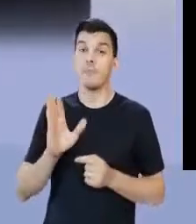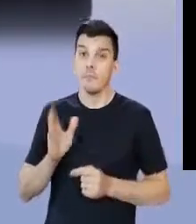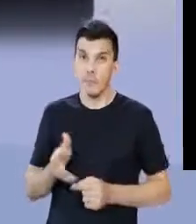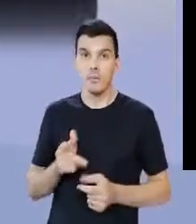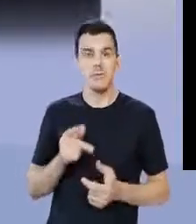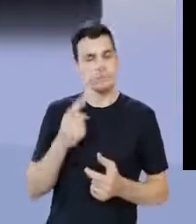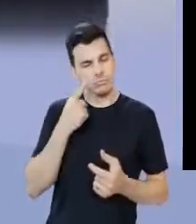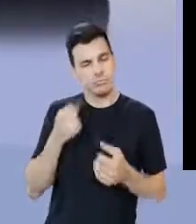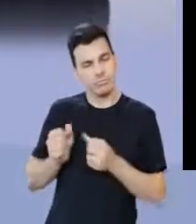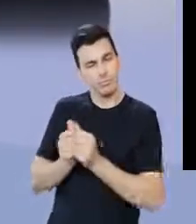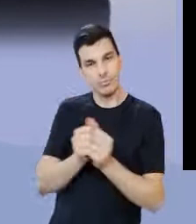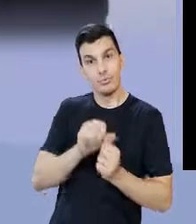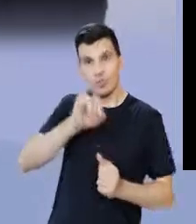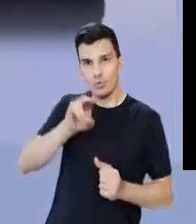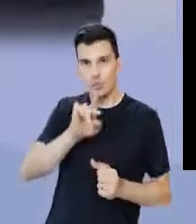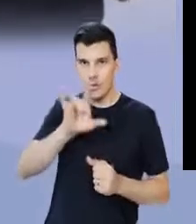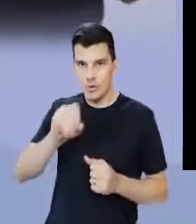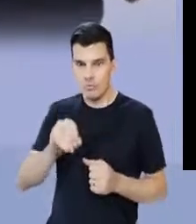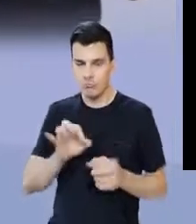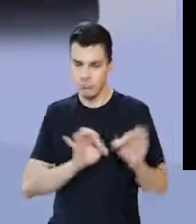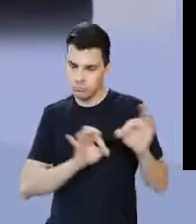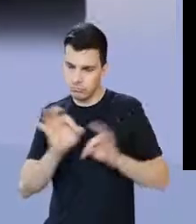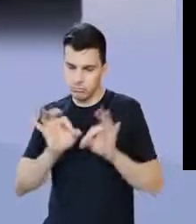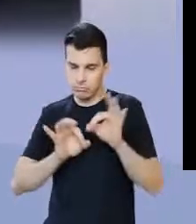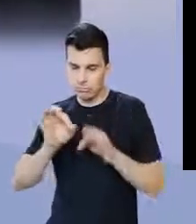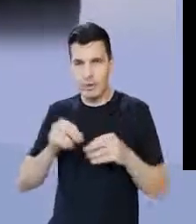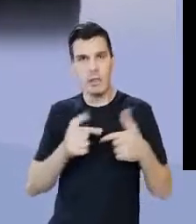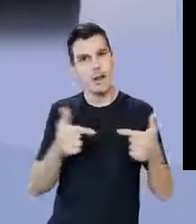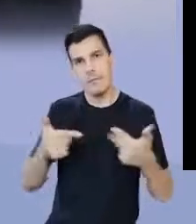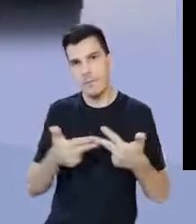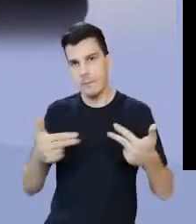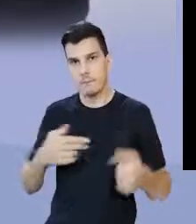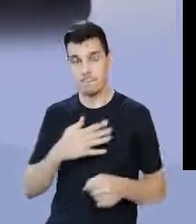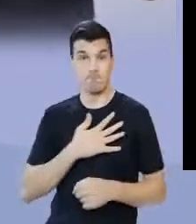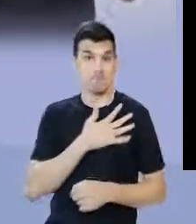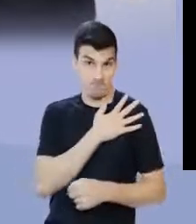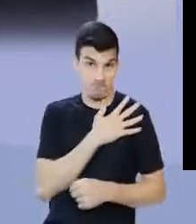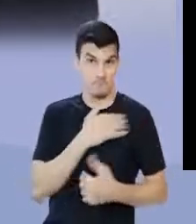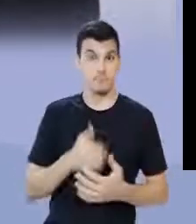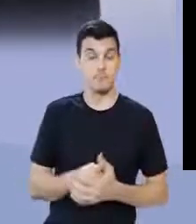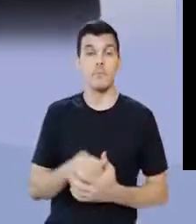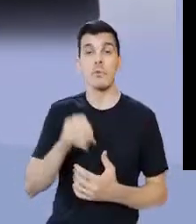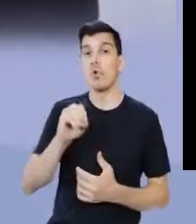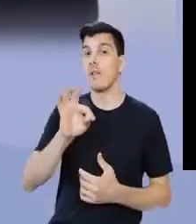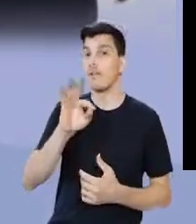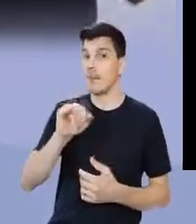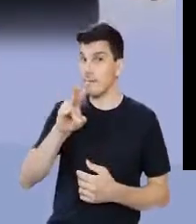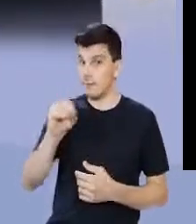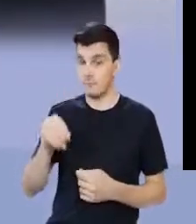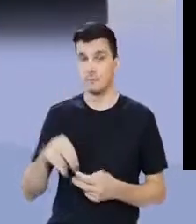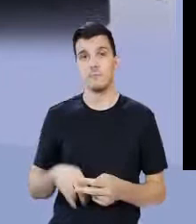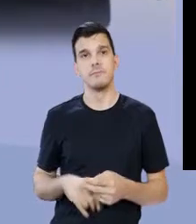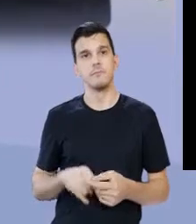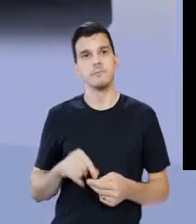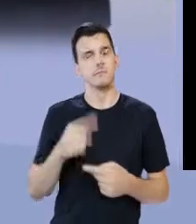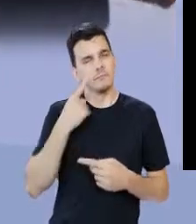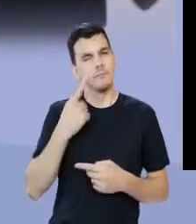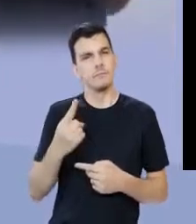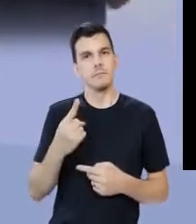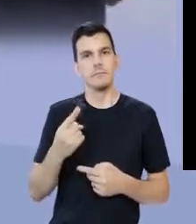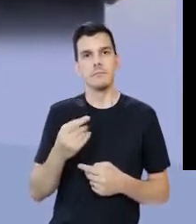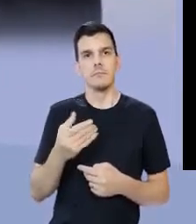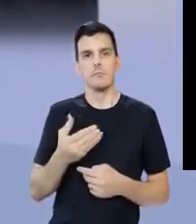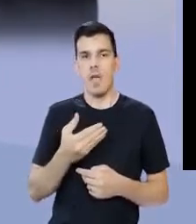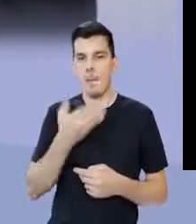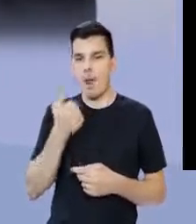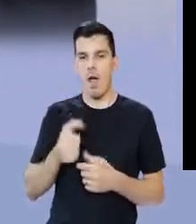sido, né, realmente muito próximo de Júlio César, das empreitadas aí militares, judiciais, o Otávio havia se destacado, o